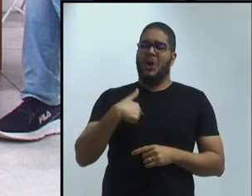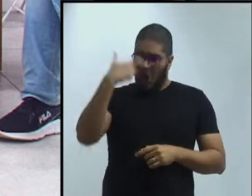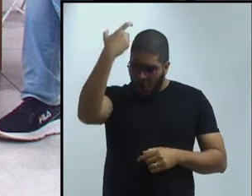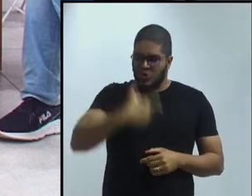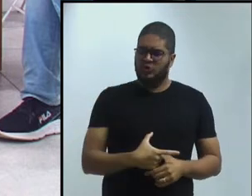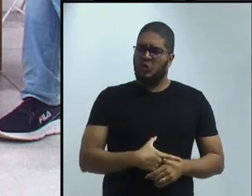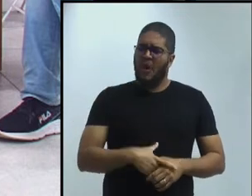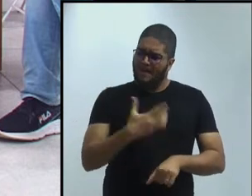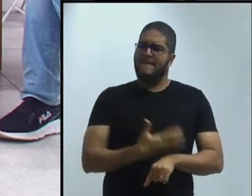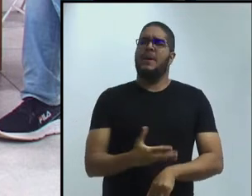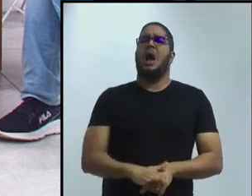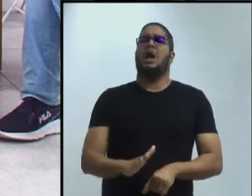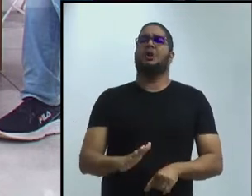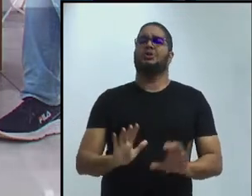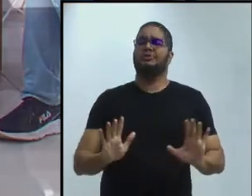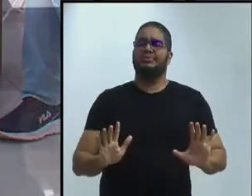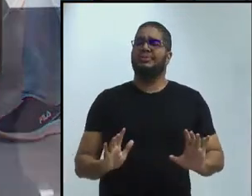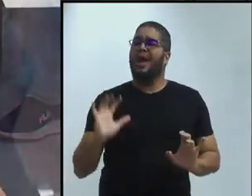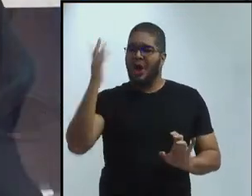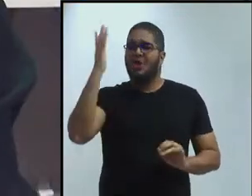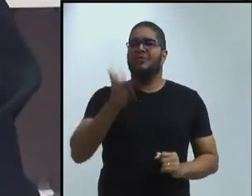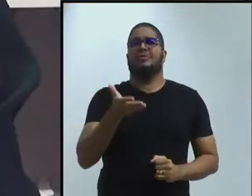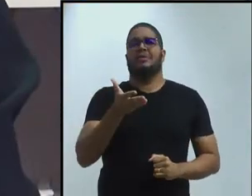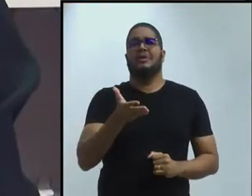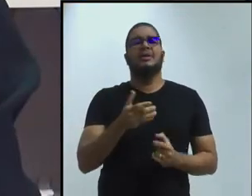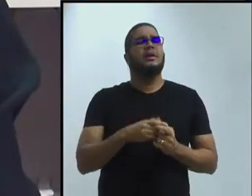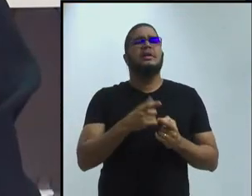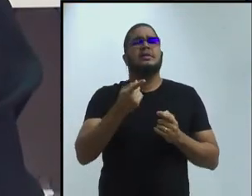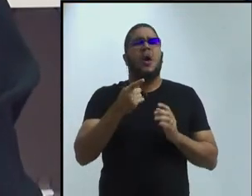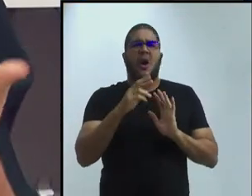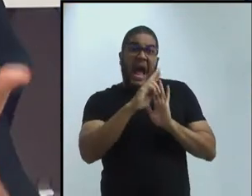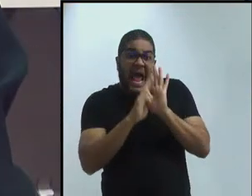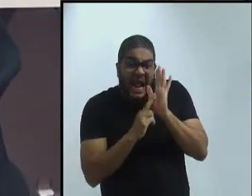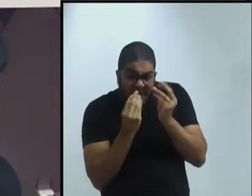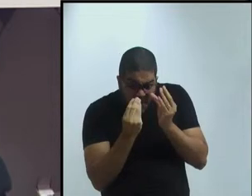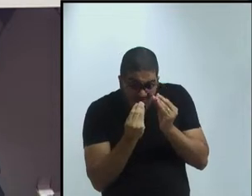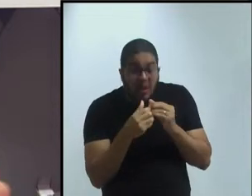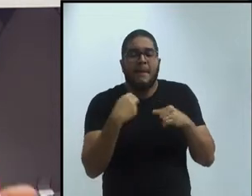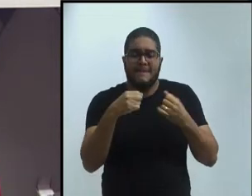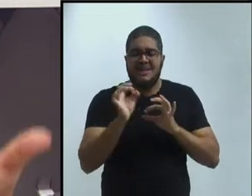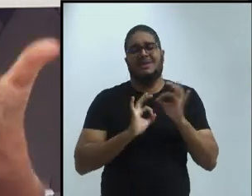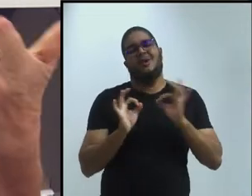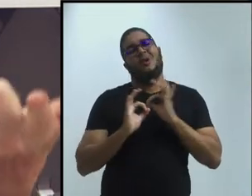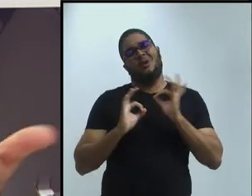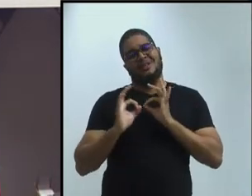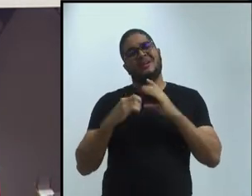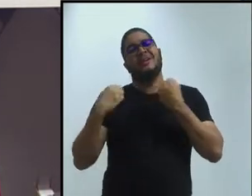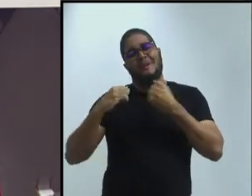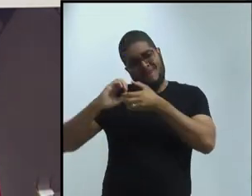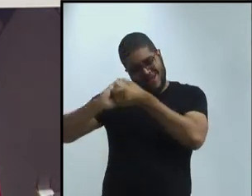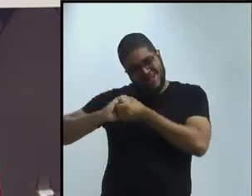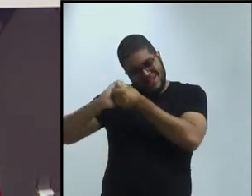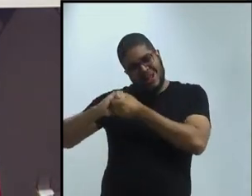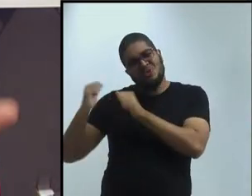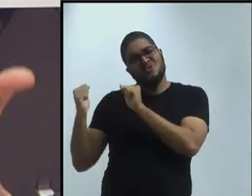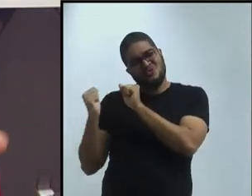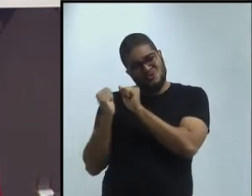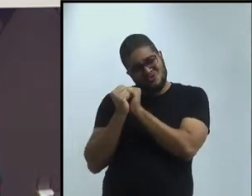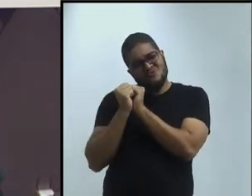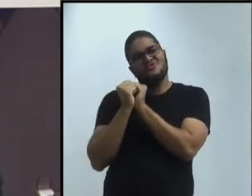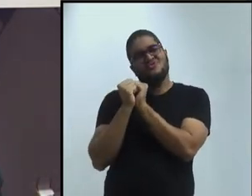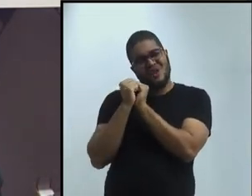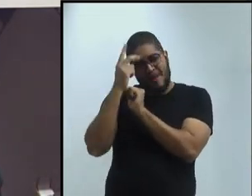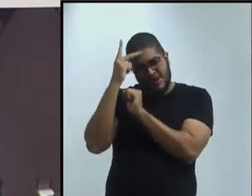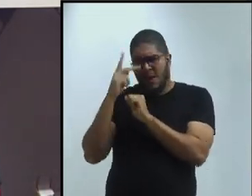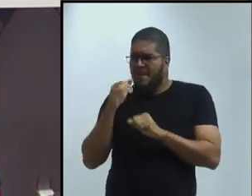Então, para a burocracia, o que precisa? Organização, colaboração, quem já fez aquela papelada antes pode